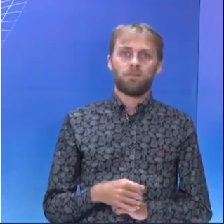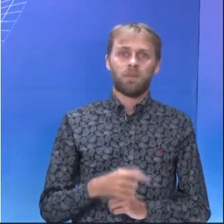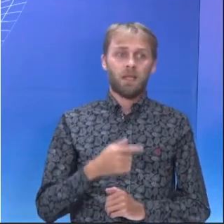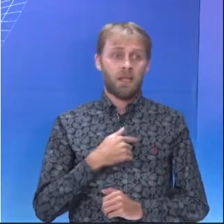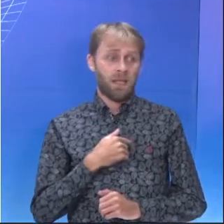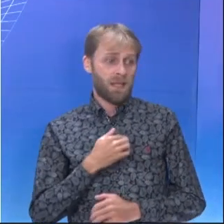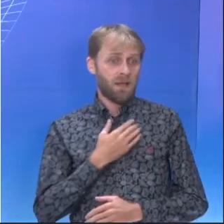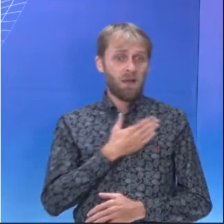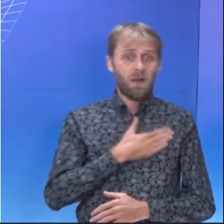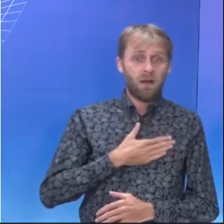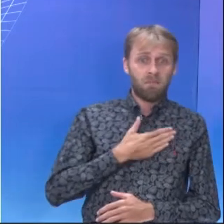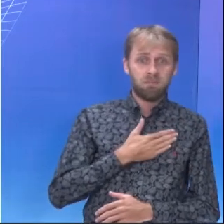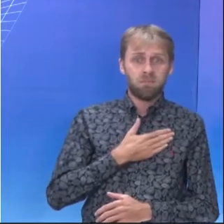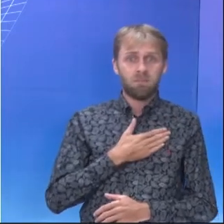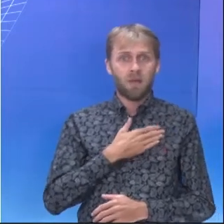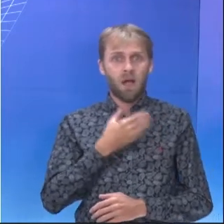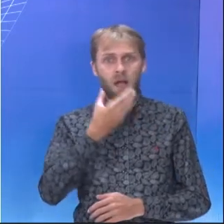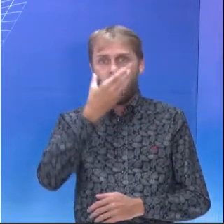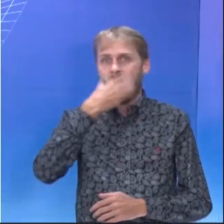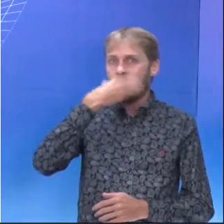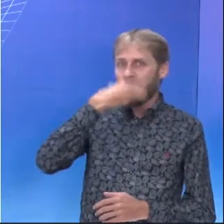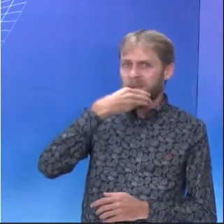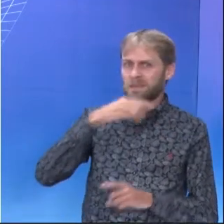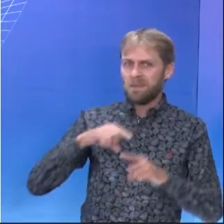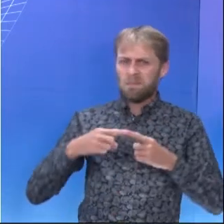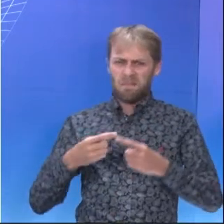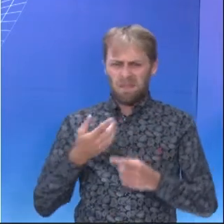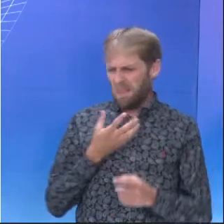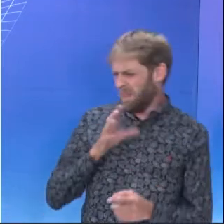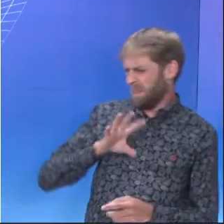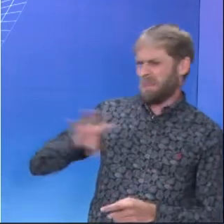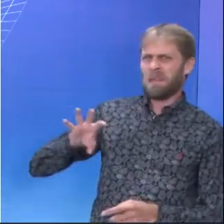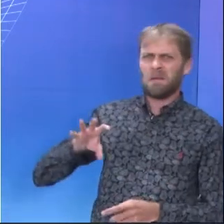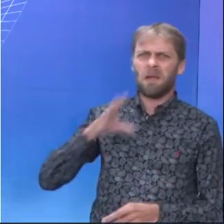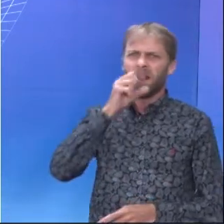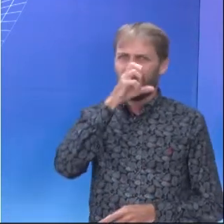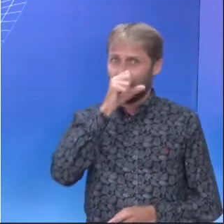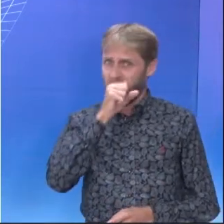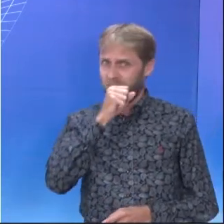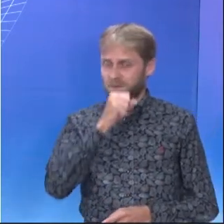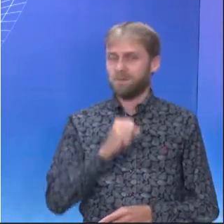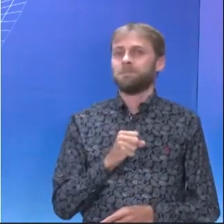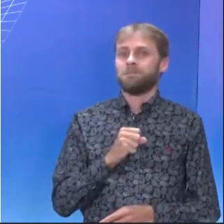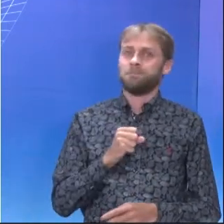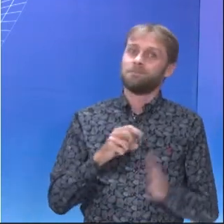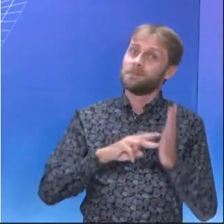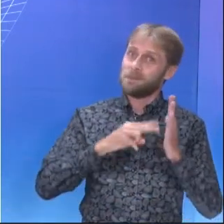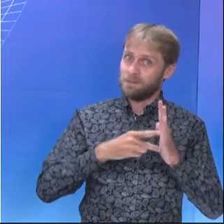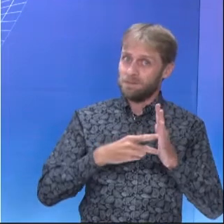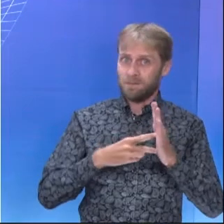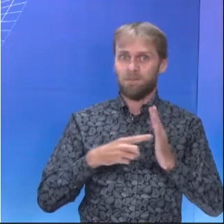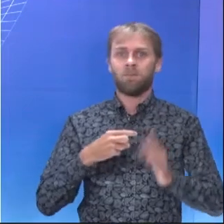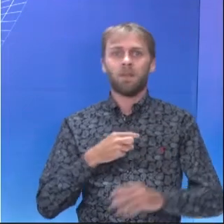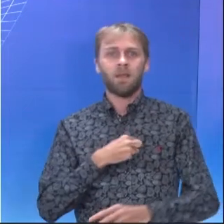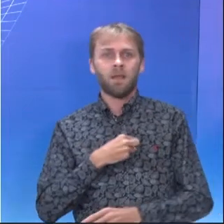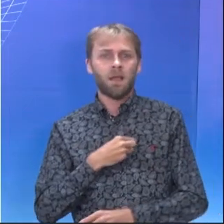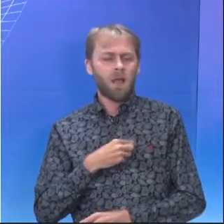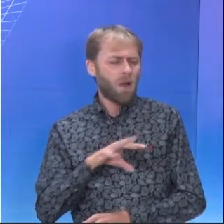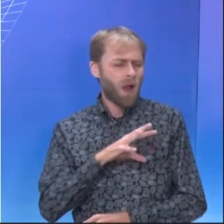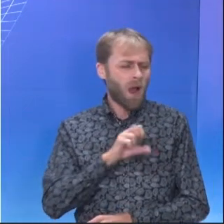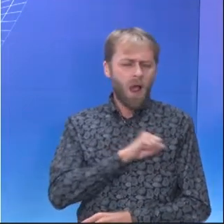I like apples, but I don't like oranges, eu estou dizendo que eu gosto de